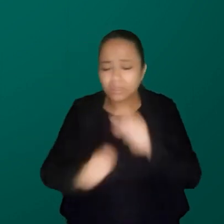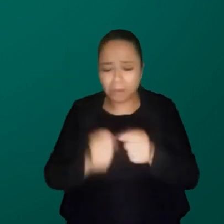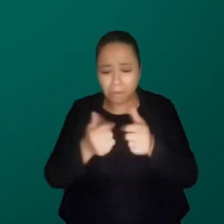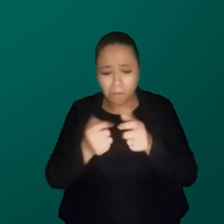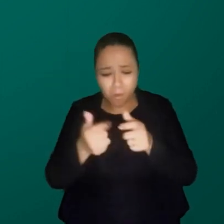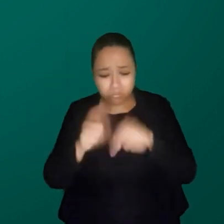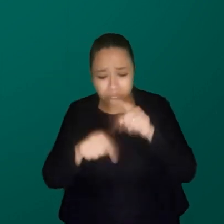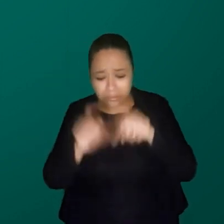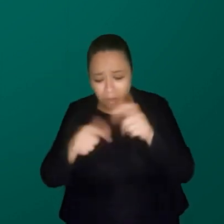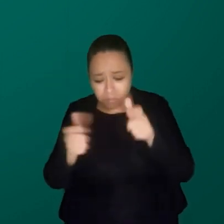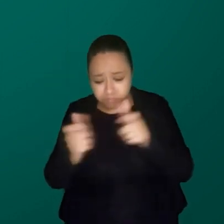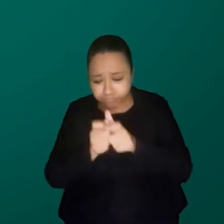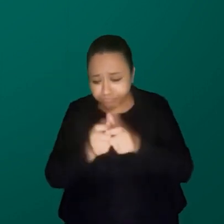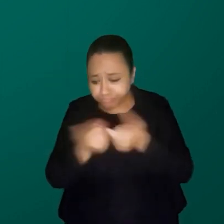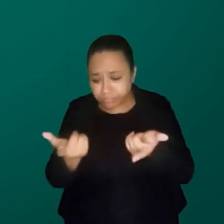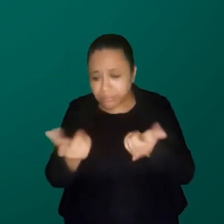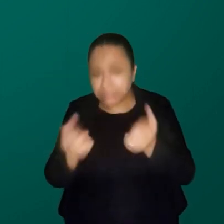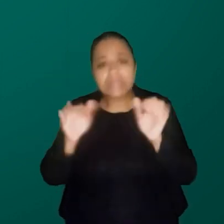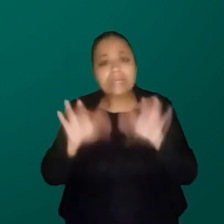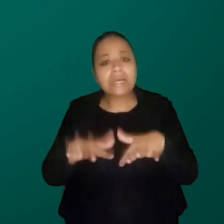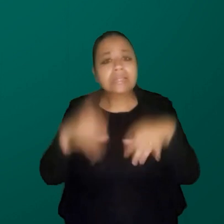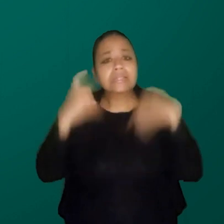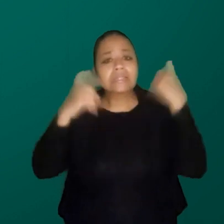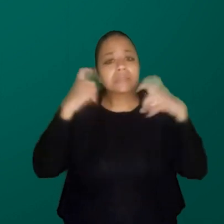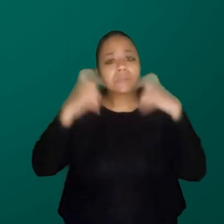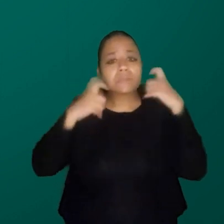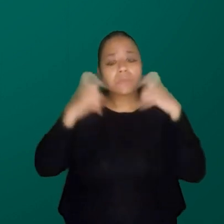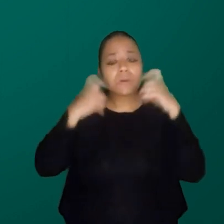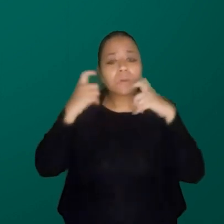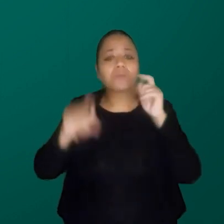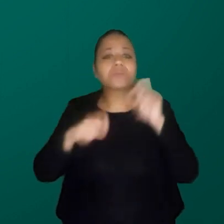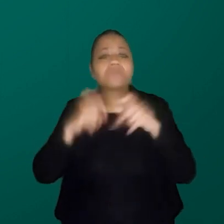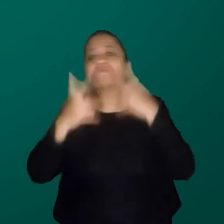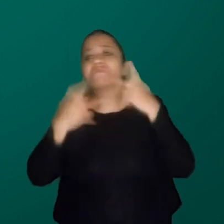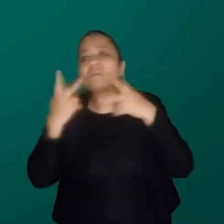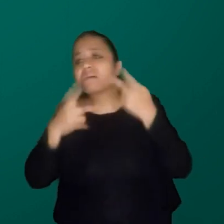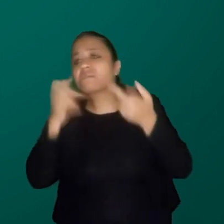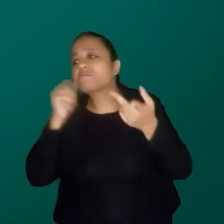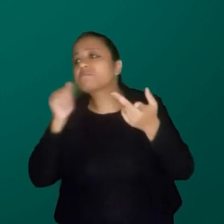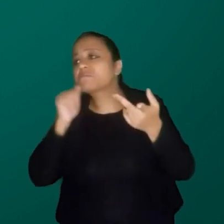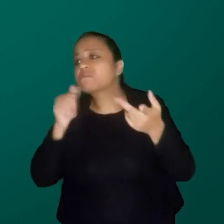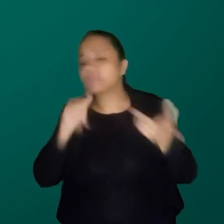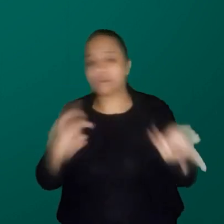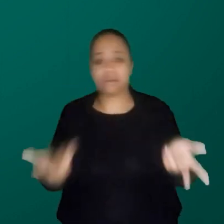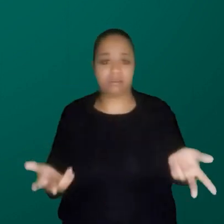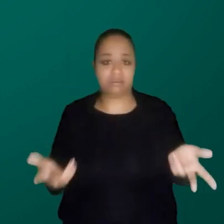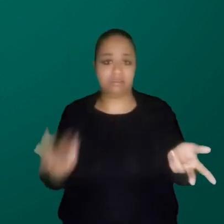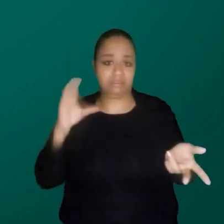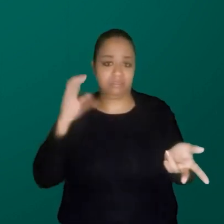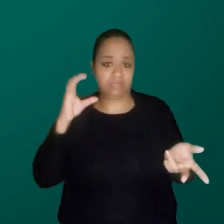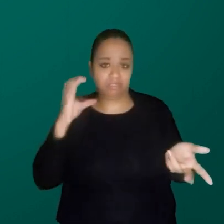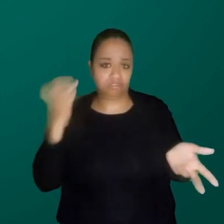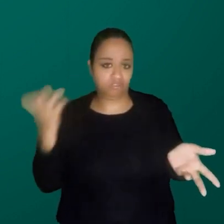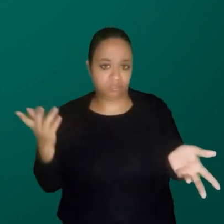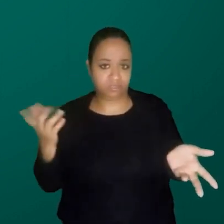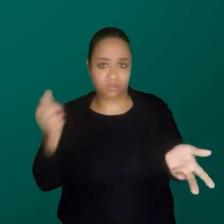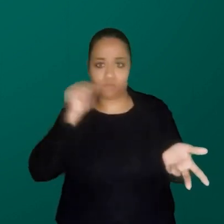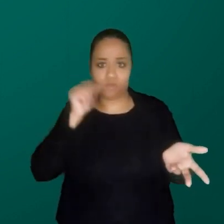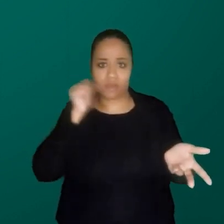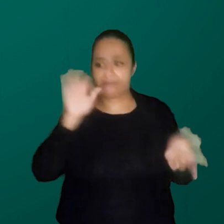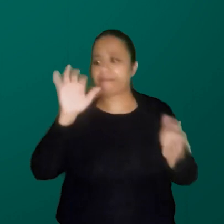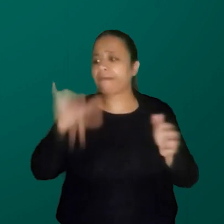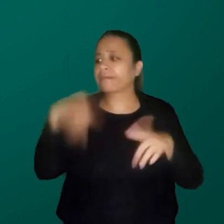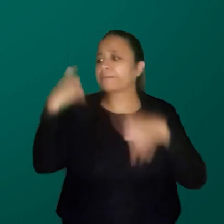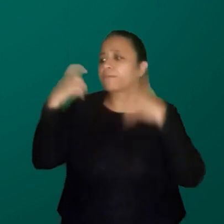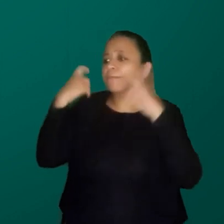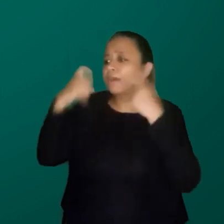E outra coisa que a gente descobriu, quem é que está preocupado em falar de mulheres cientistas? Mulheres. Quem é que está preocupado